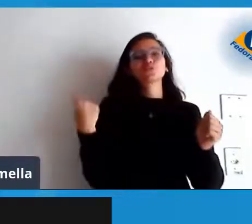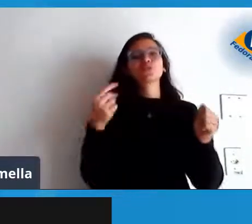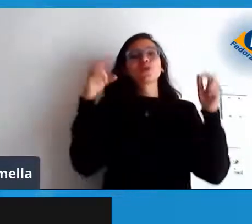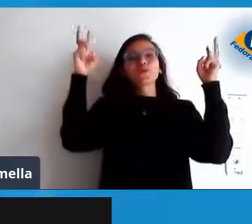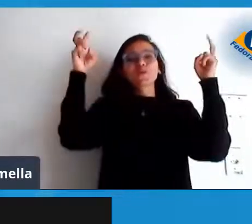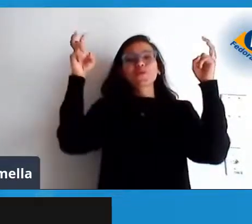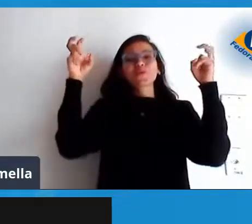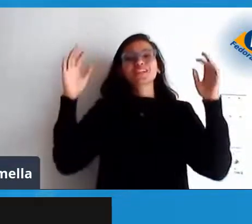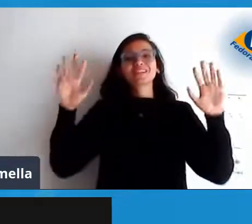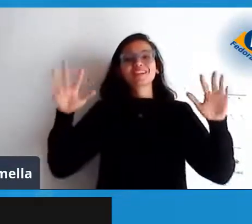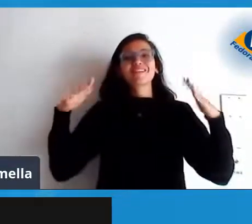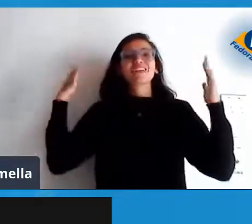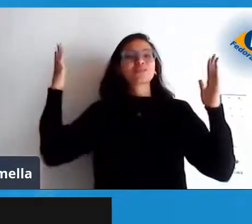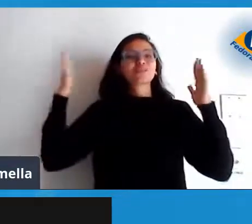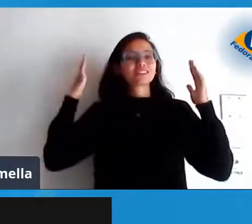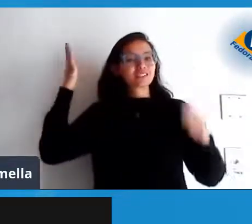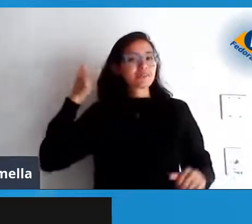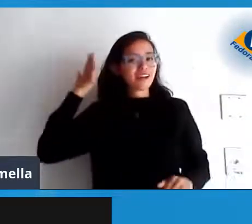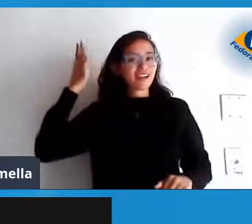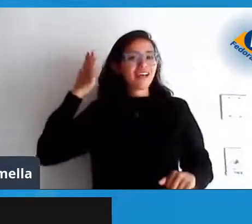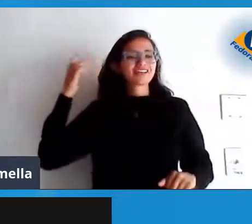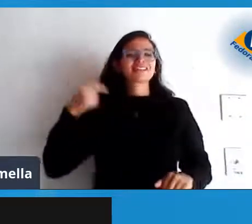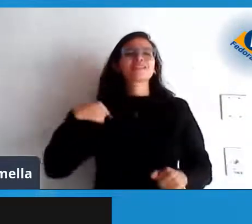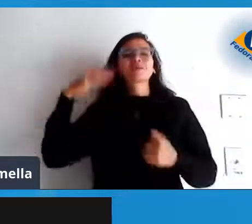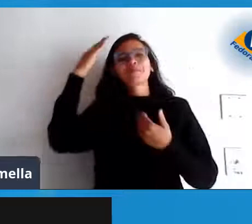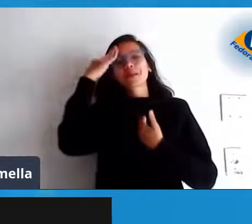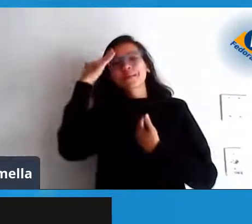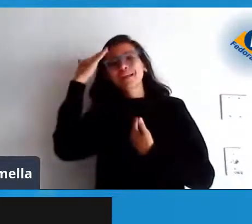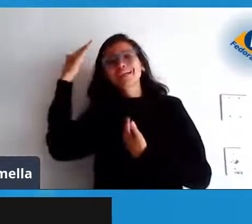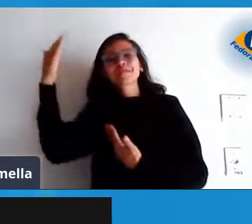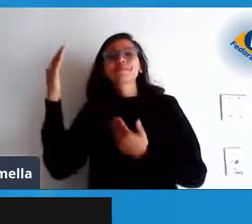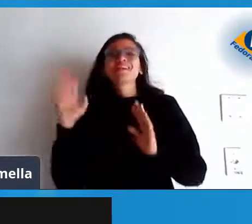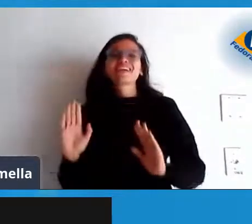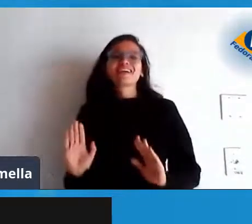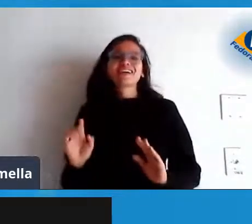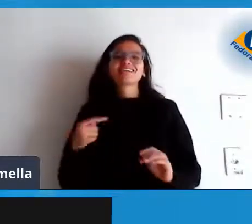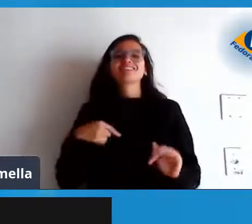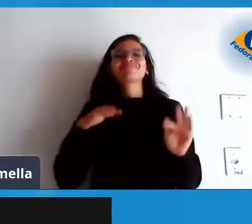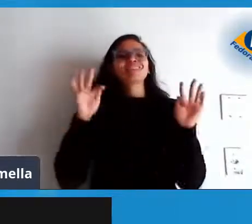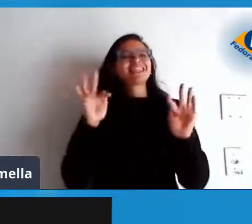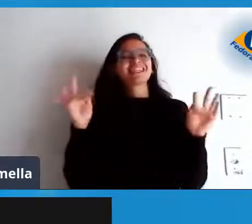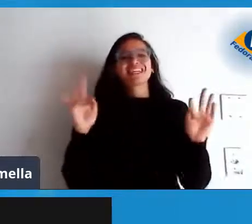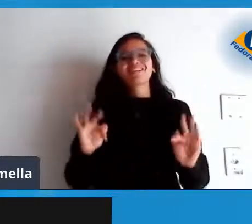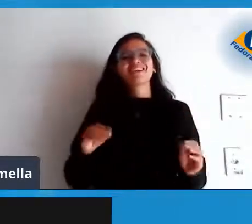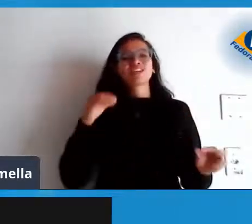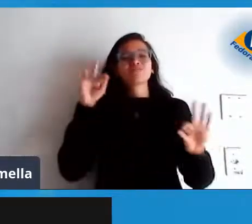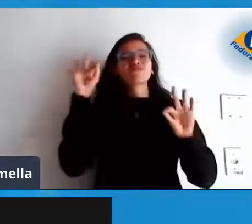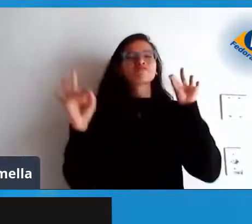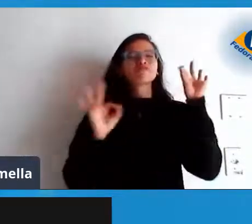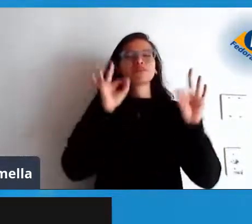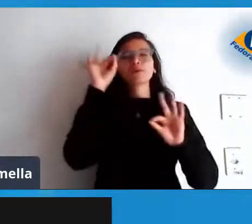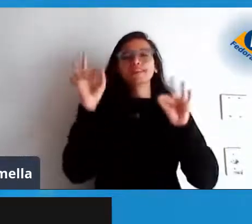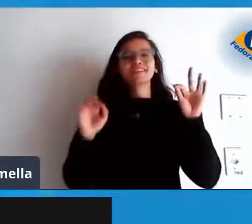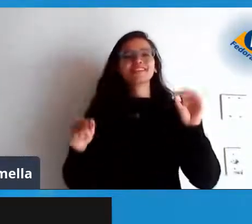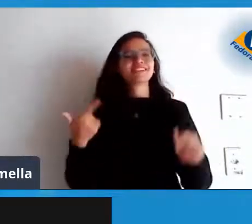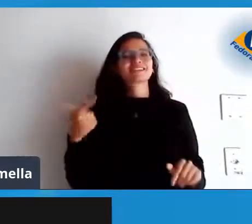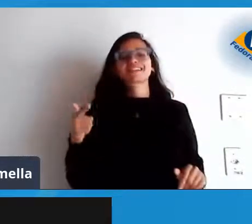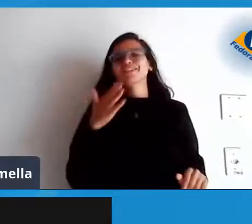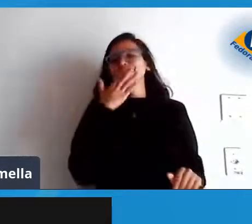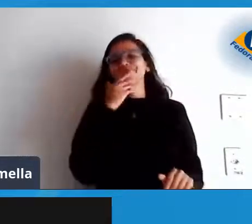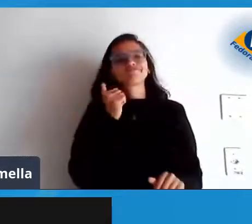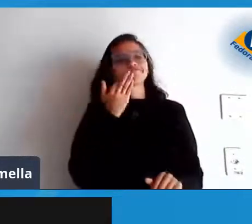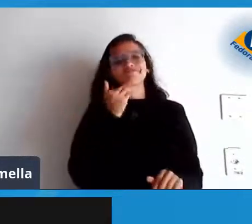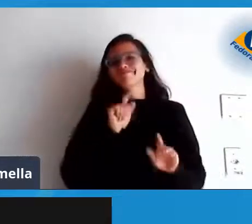gratificante muito gratificante mesmo pois todos sabem que fazer evento não é fácil e nós conseguimos fazer algo que